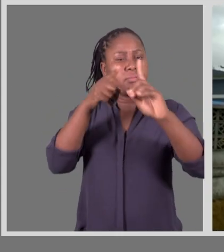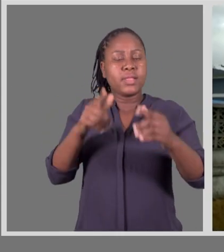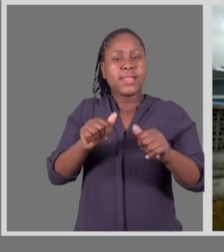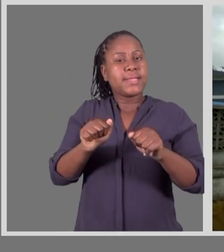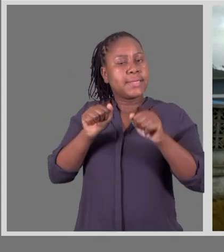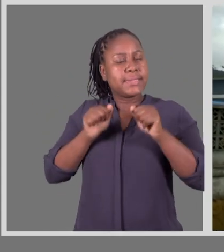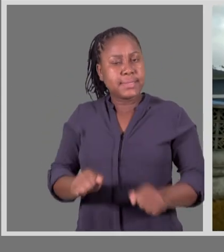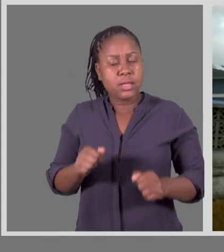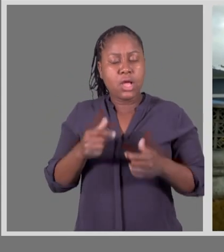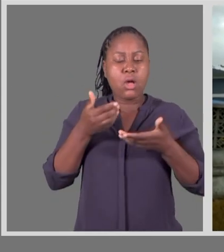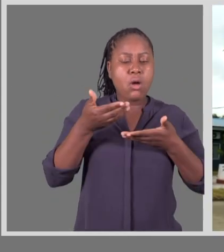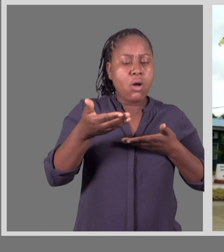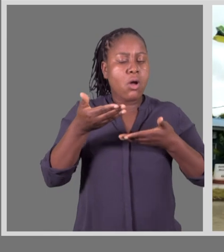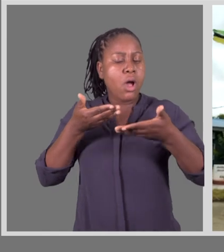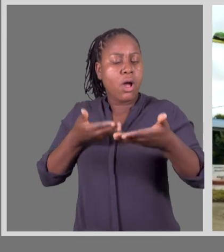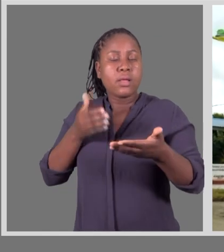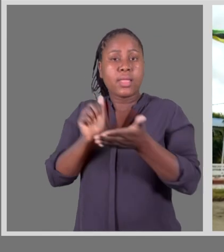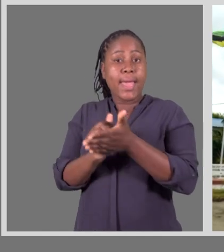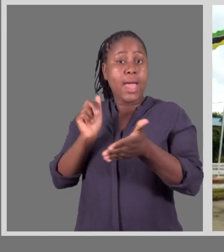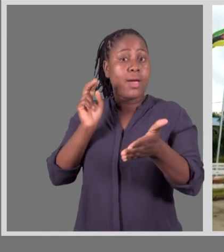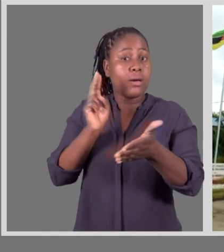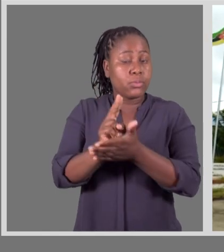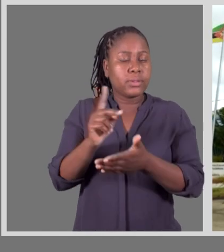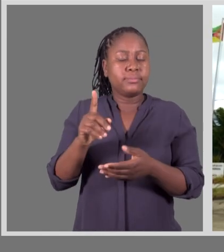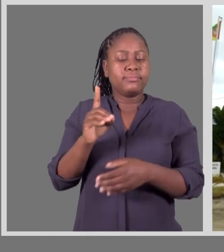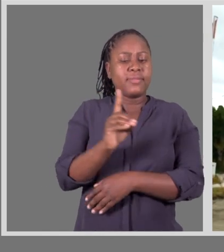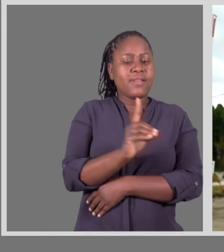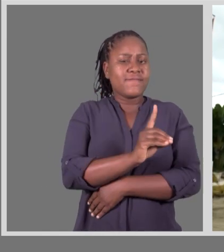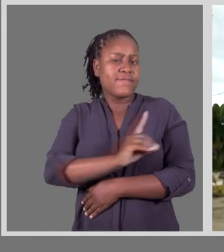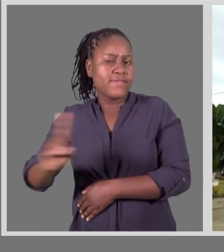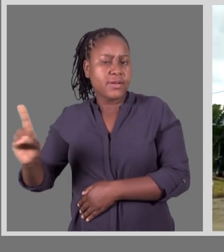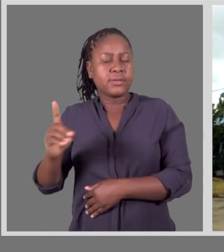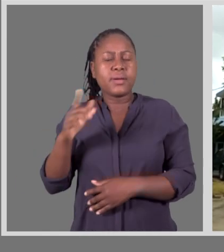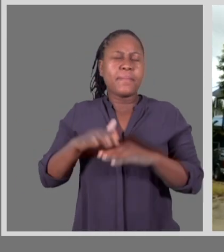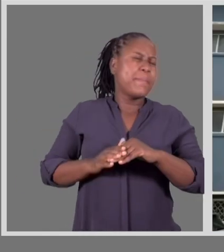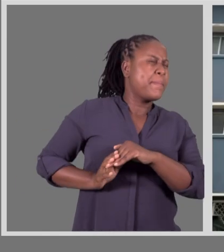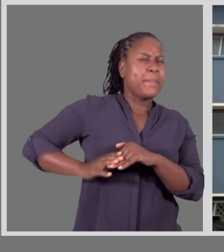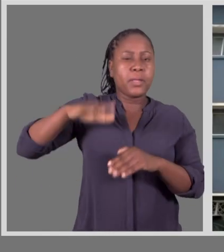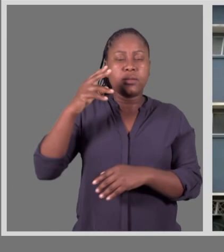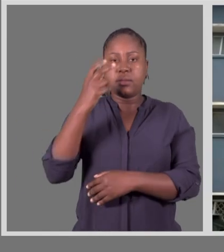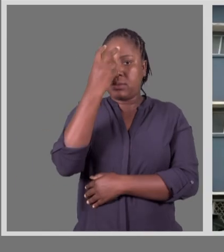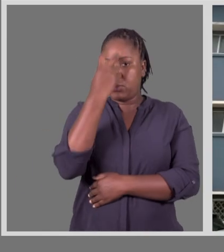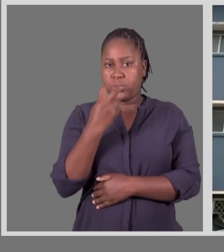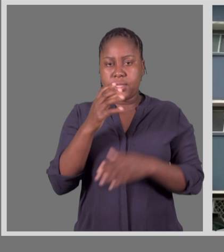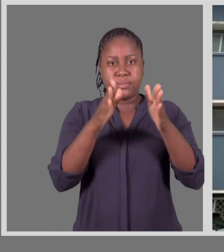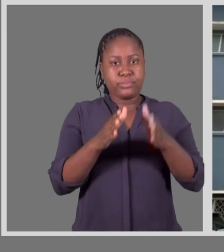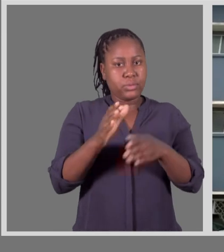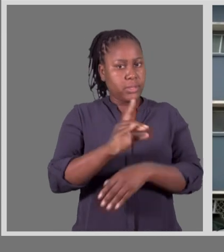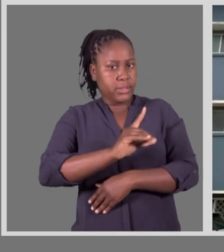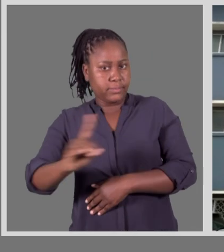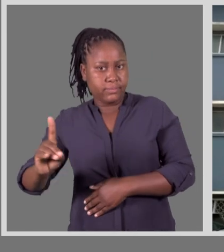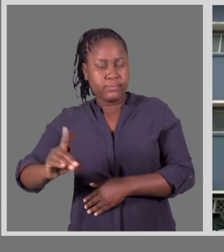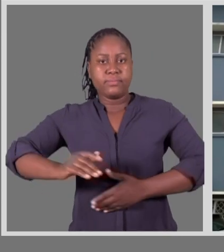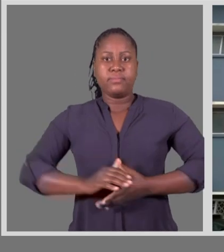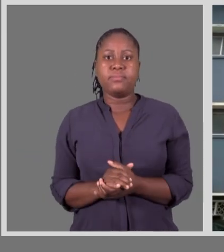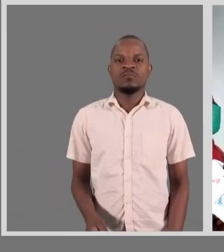com o objetivo de garantir uma maior interação com os alunos com deficiência, sobretudo auditiva e visual.